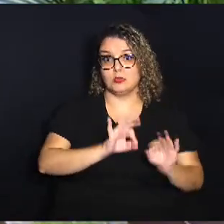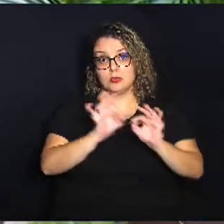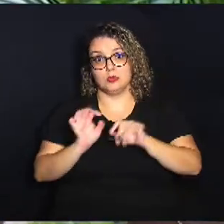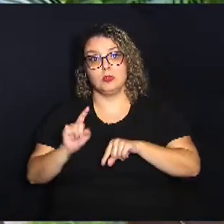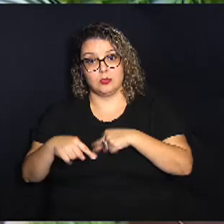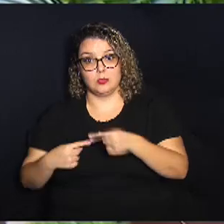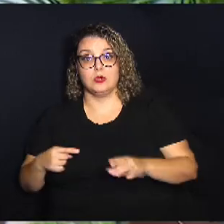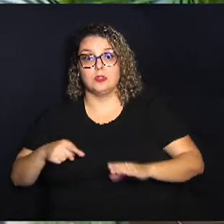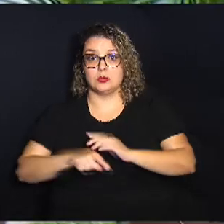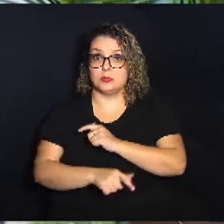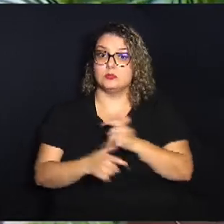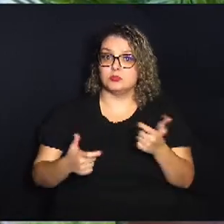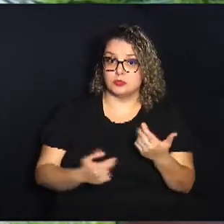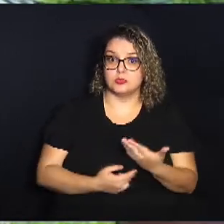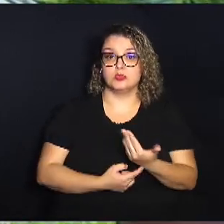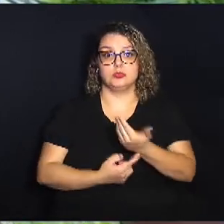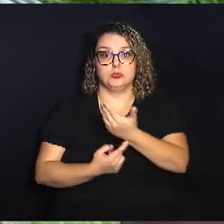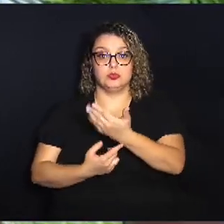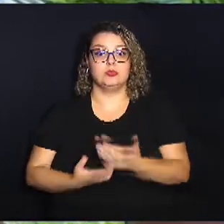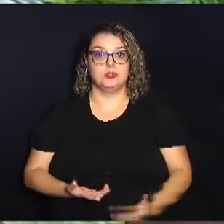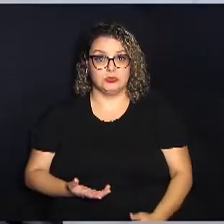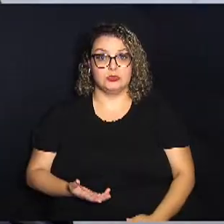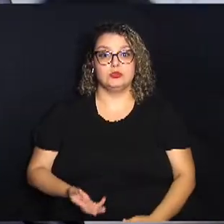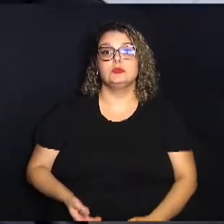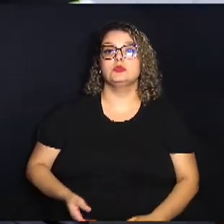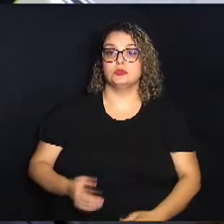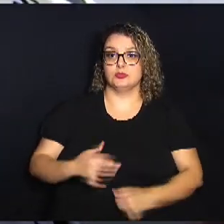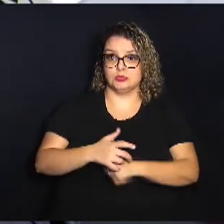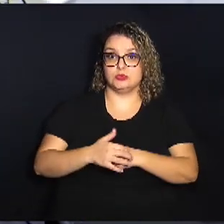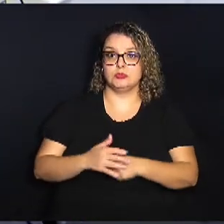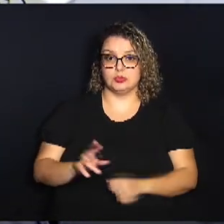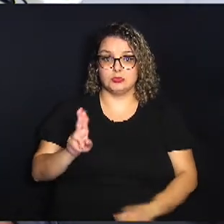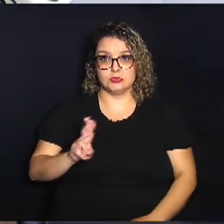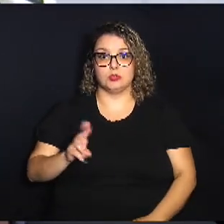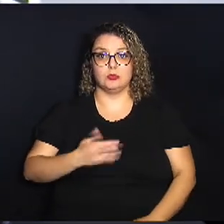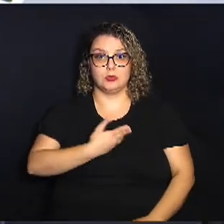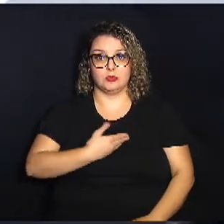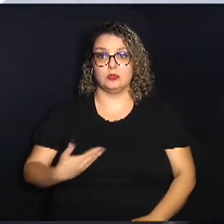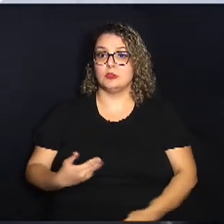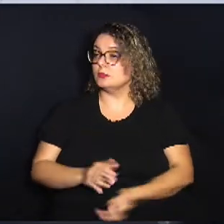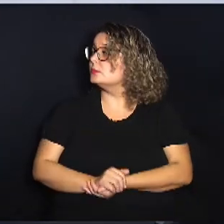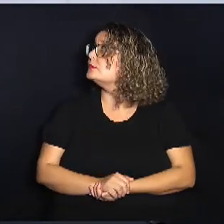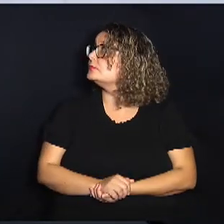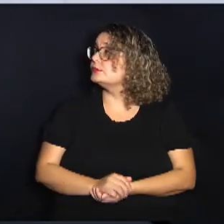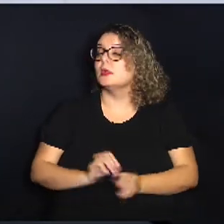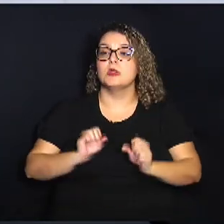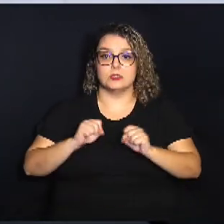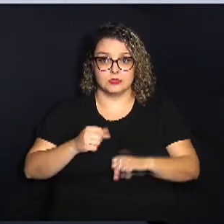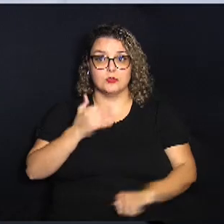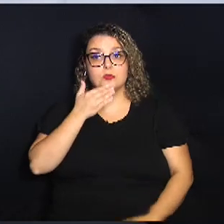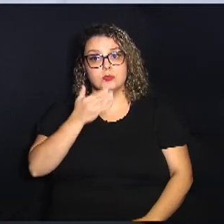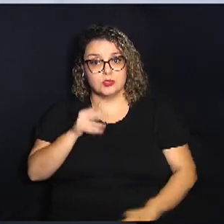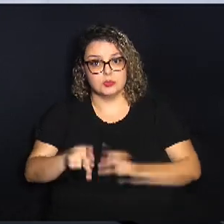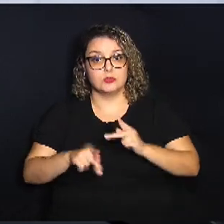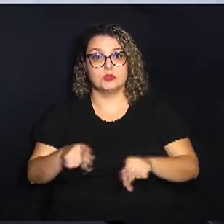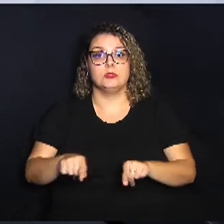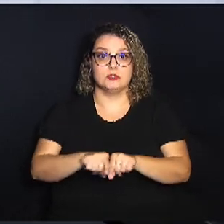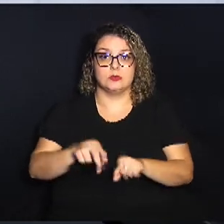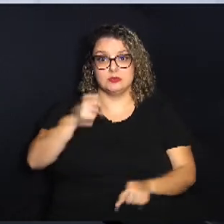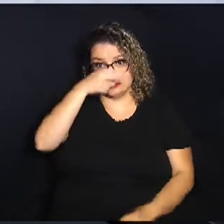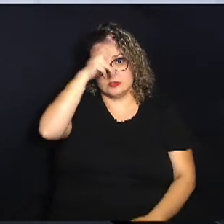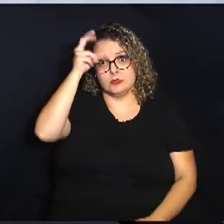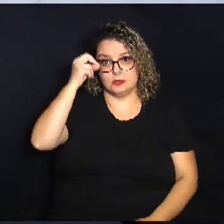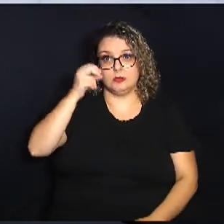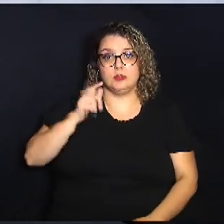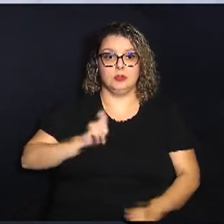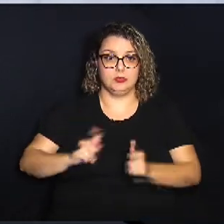avanços digitais implementados pelo governo. Sim, era uma demanda da população e também do prefeito e da